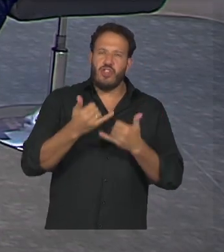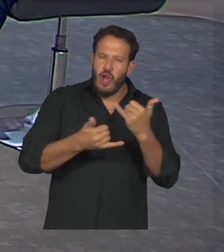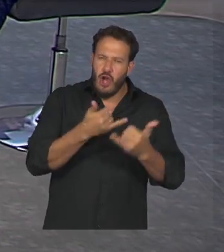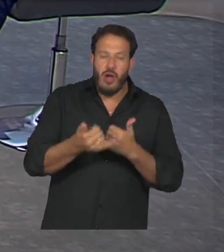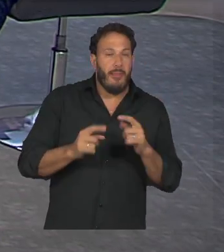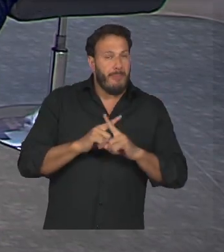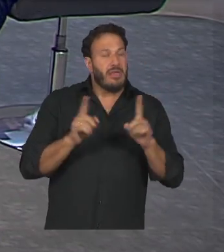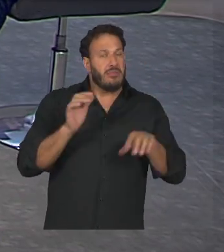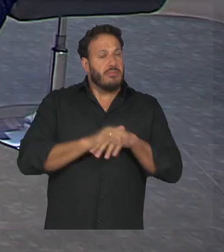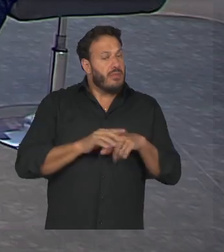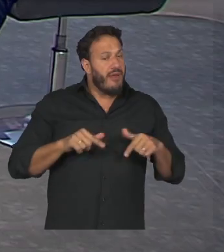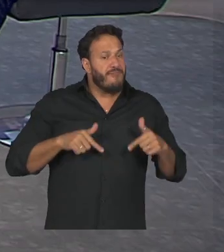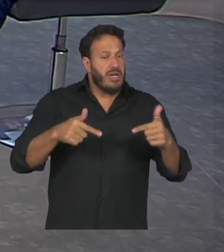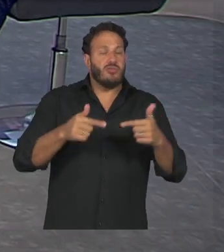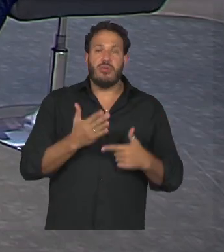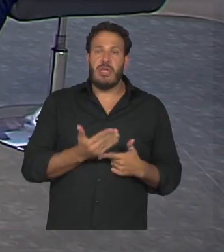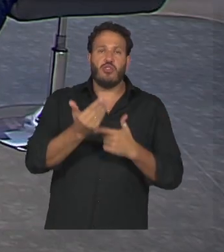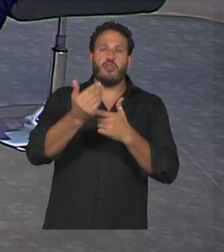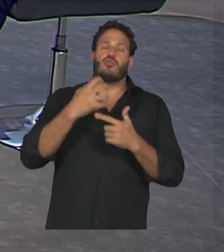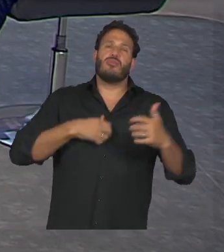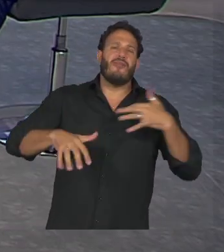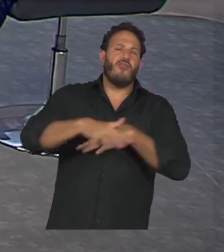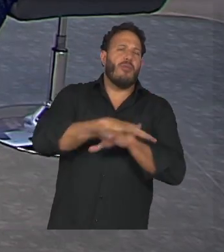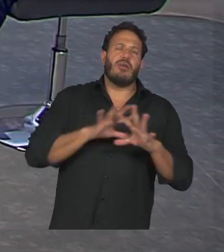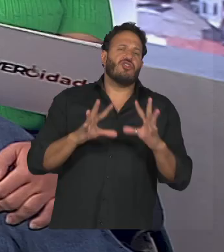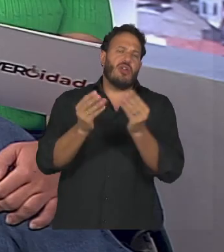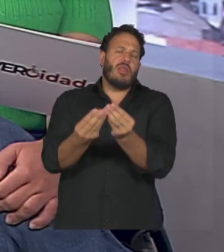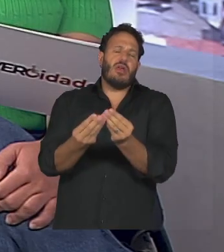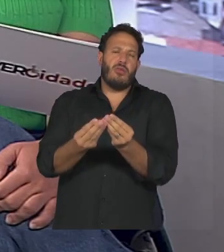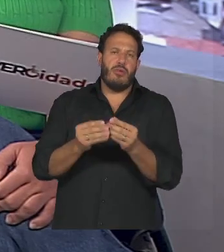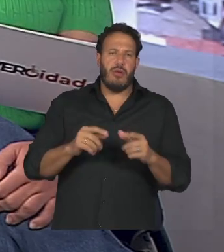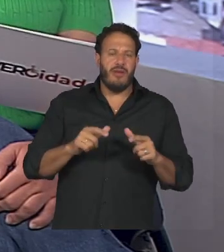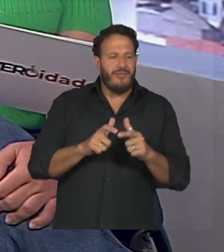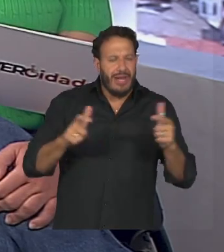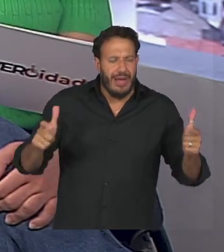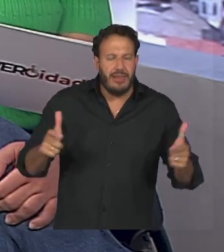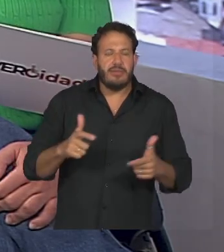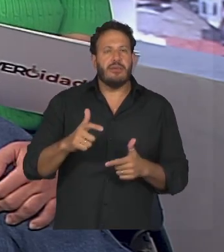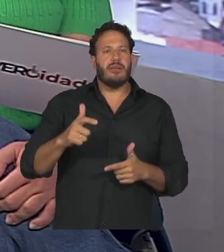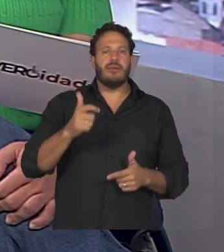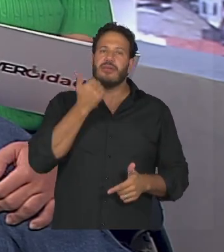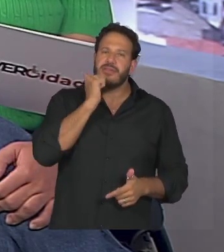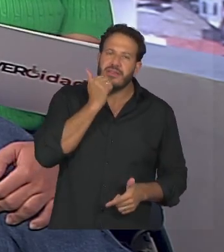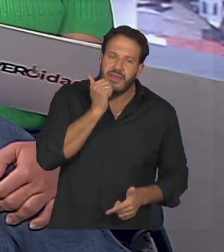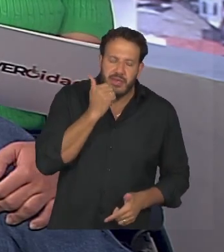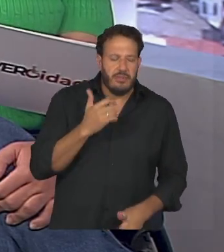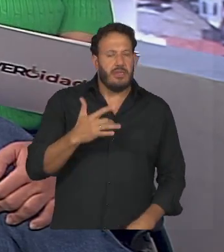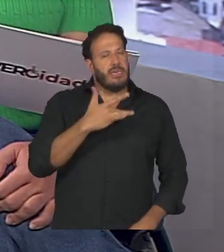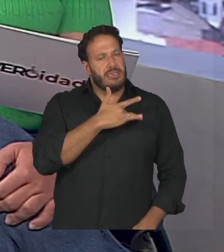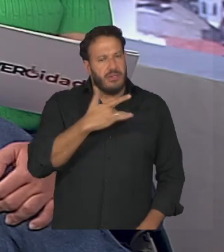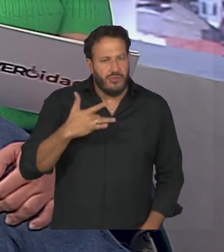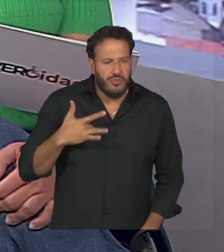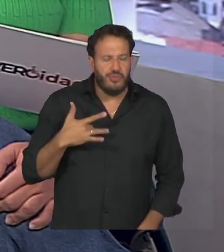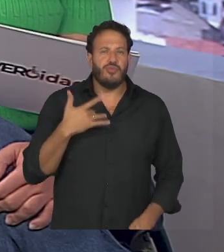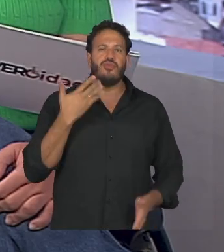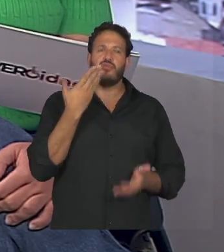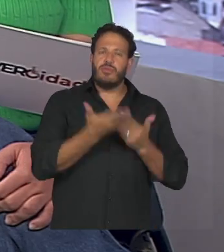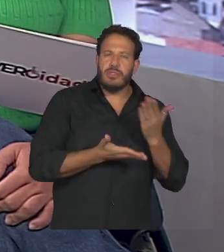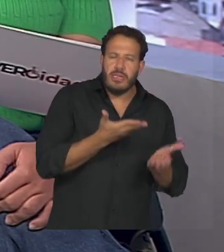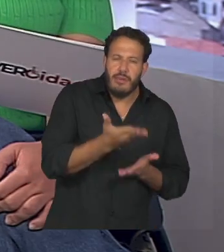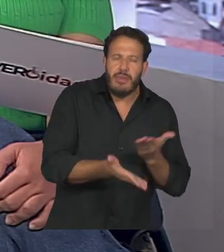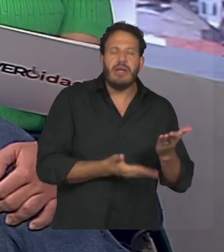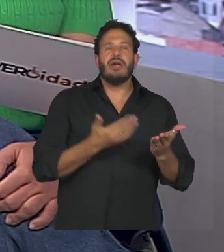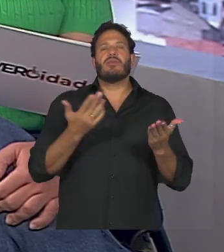tecnológico de uma maneira geral avanços na ciência na saúde né no tratamento no